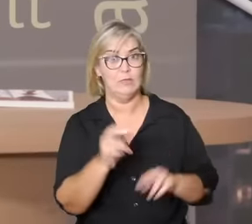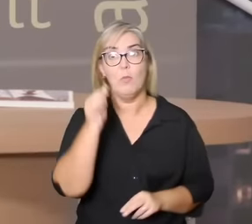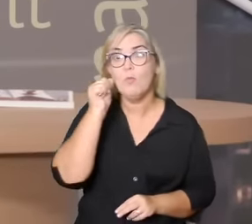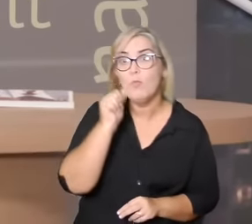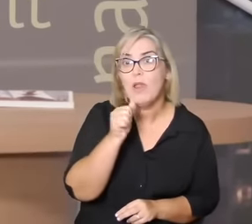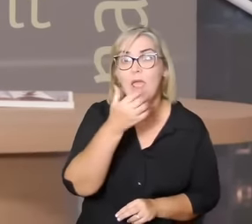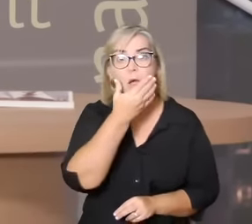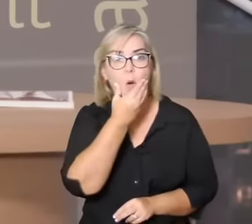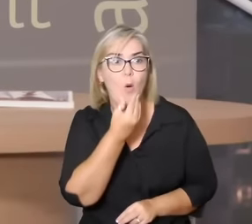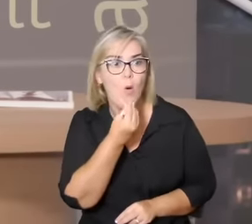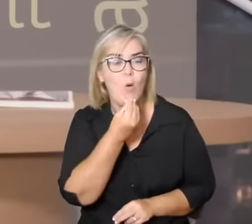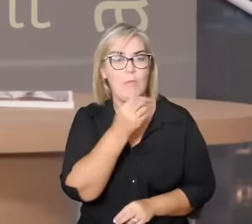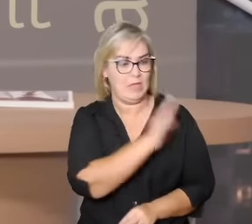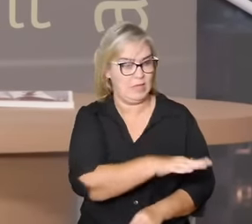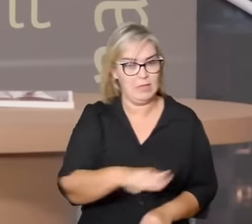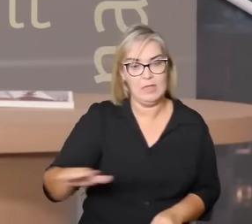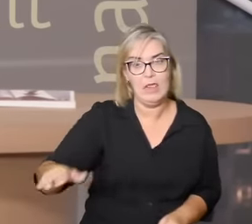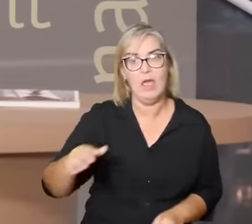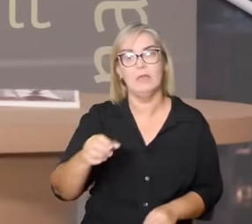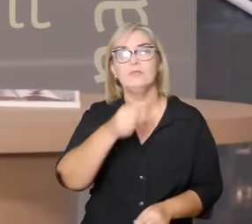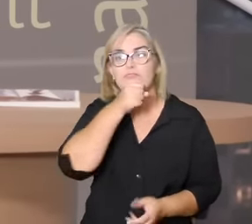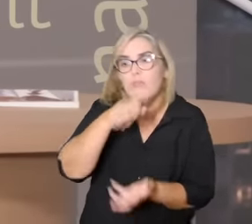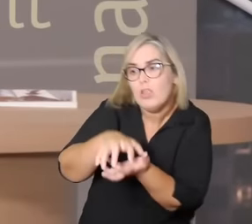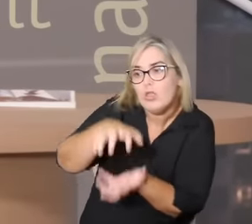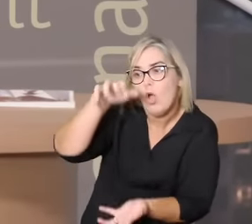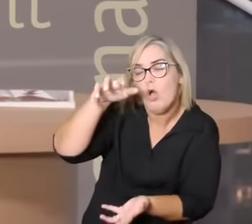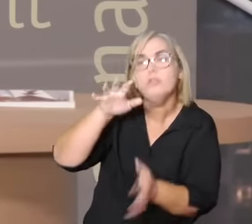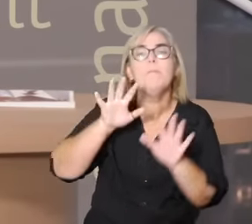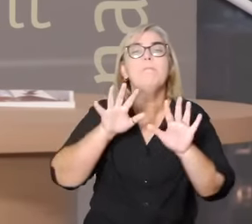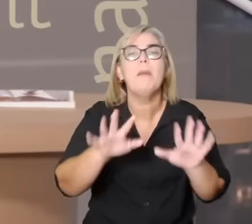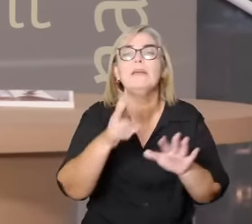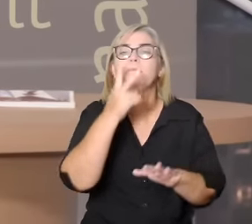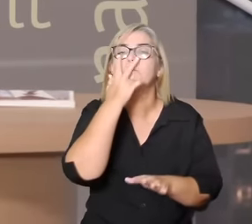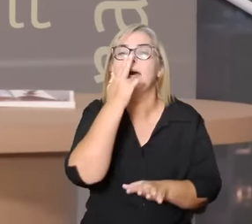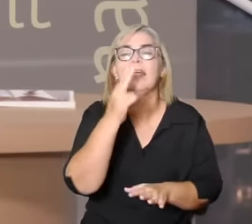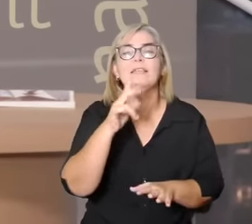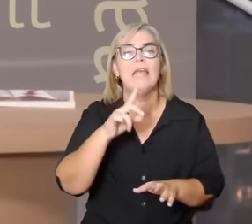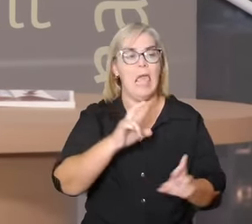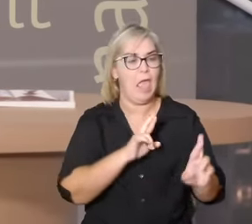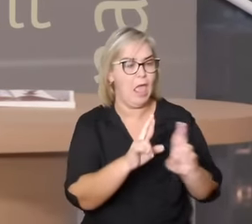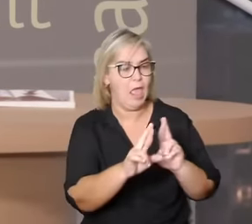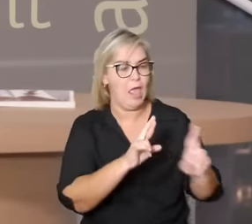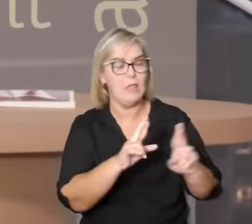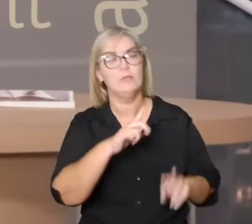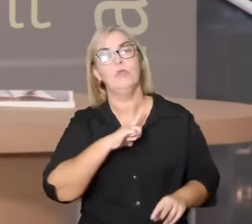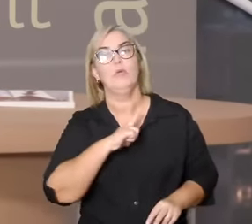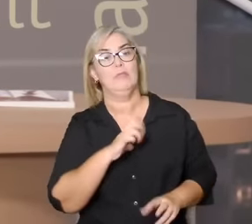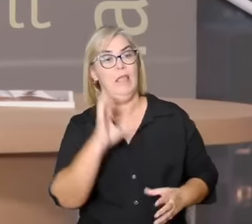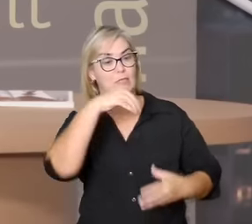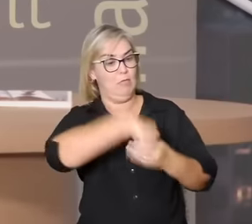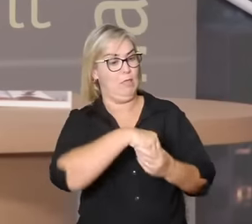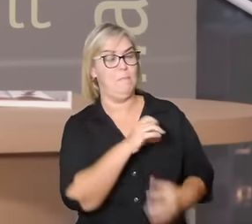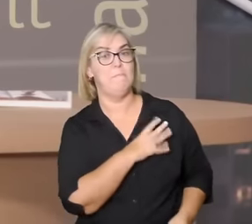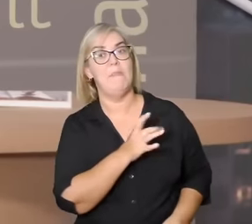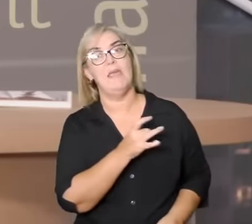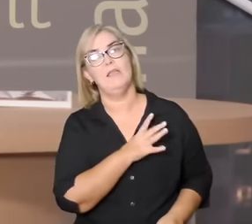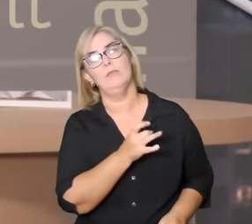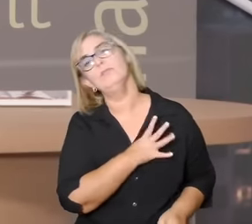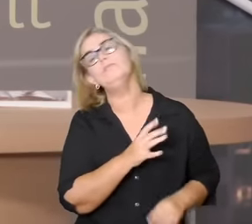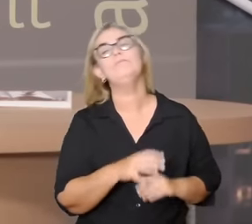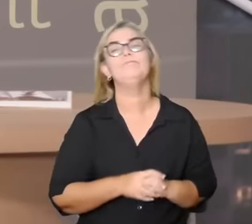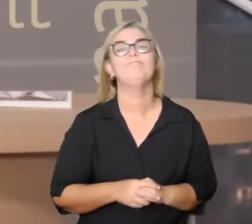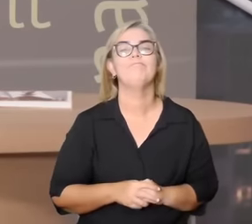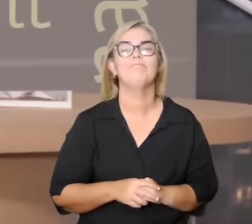relação de temor a diferença das sociedades cosmofílicas é que elas não são